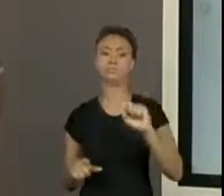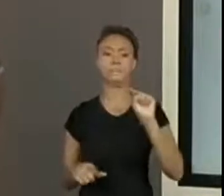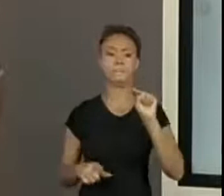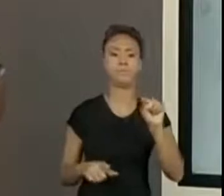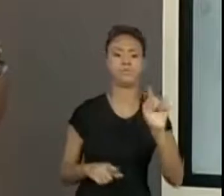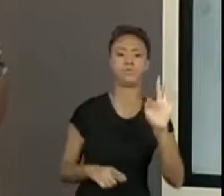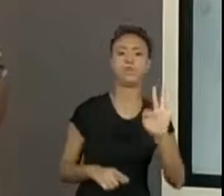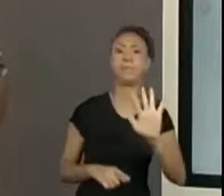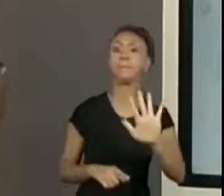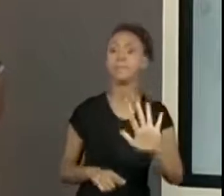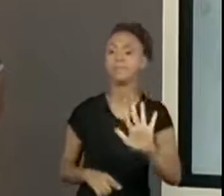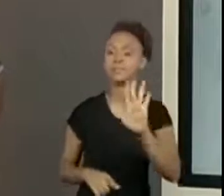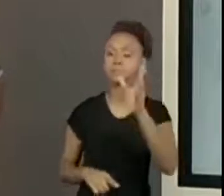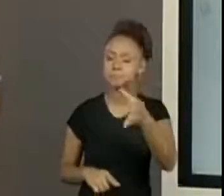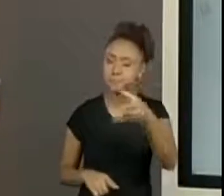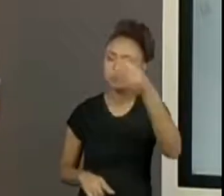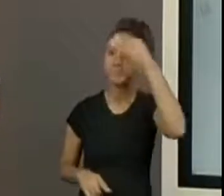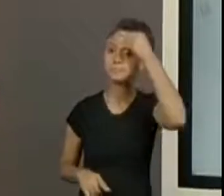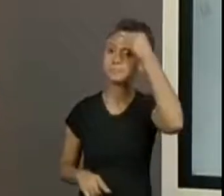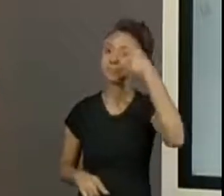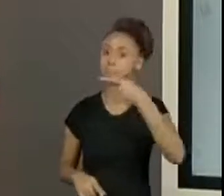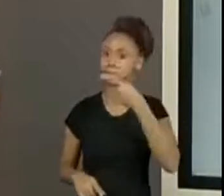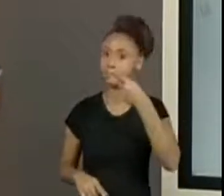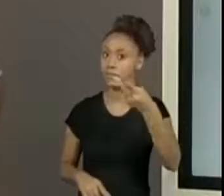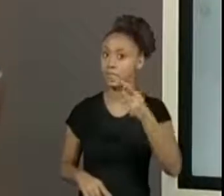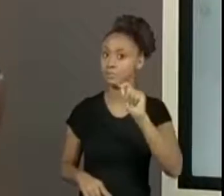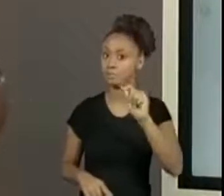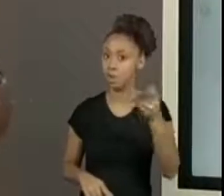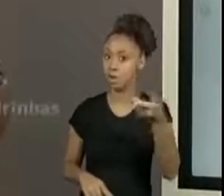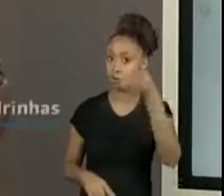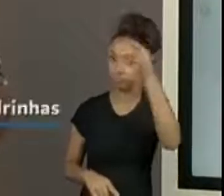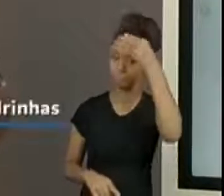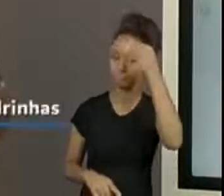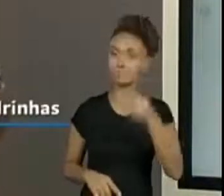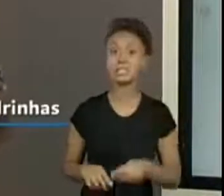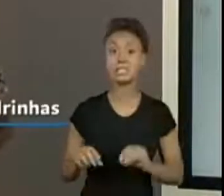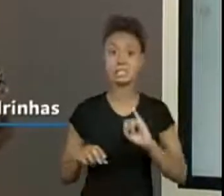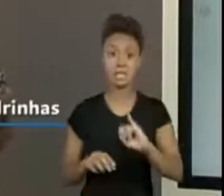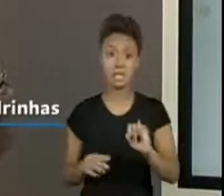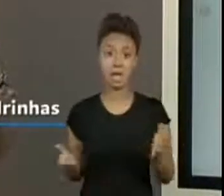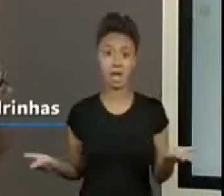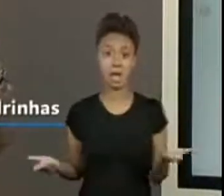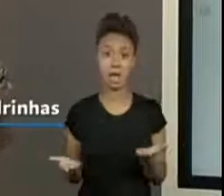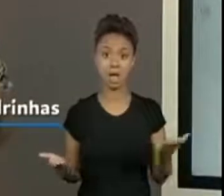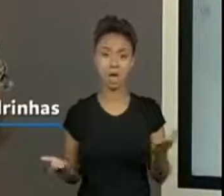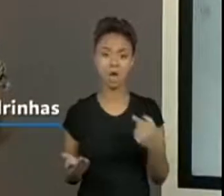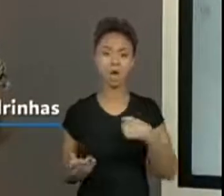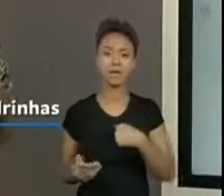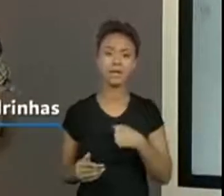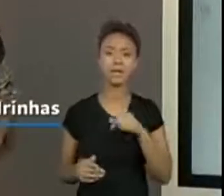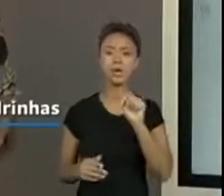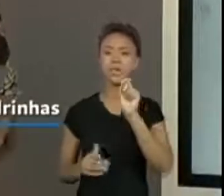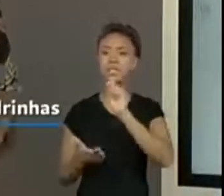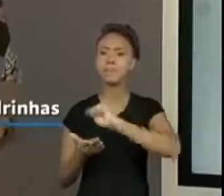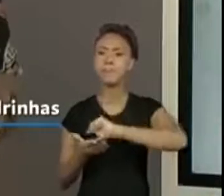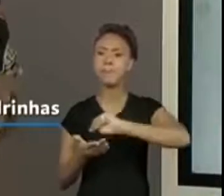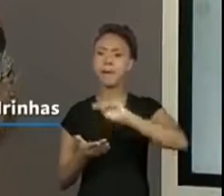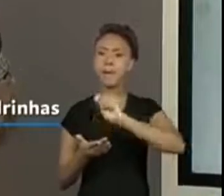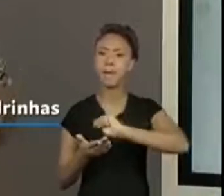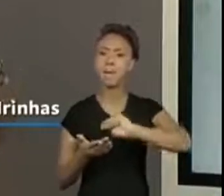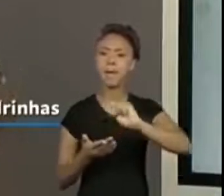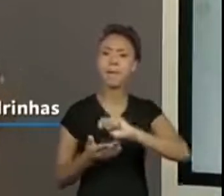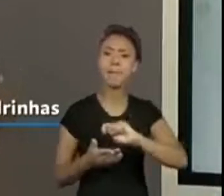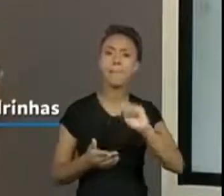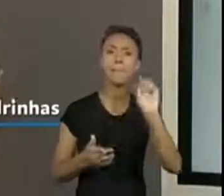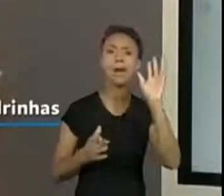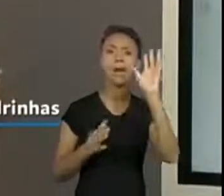guarda bem essa informação que a professora vai dar. Se eu ainda estou aprendendo, conhecendo a escrita, não se